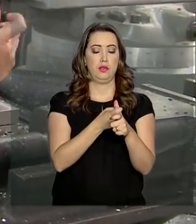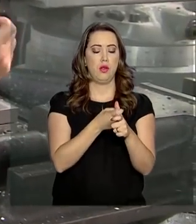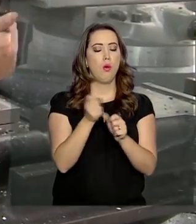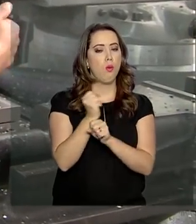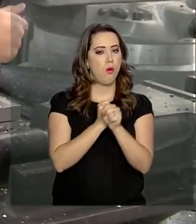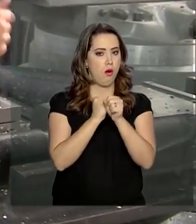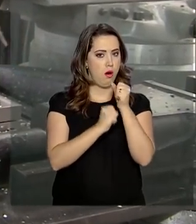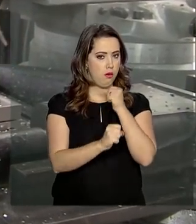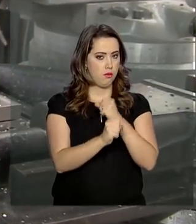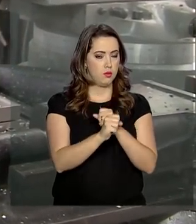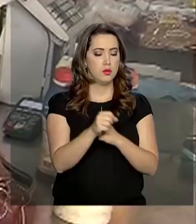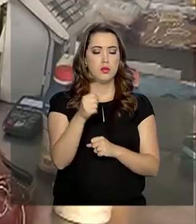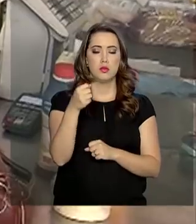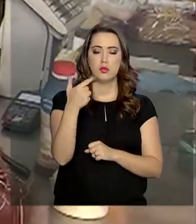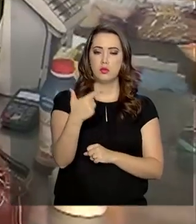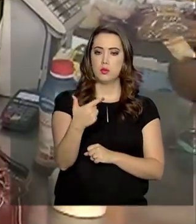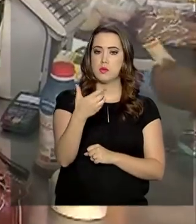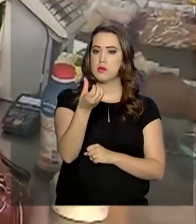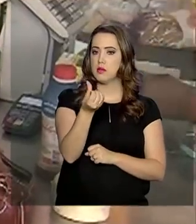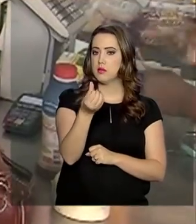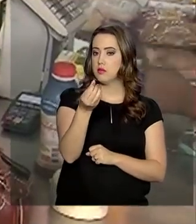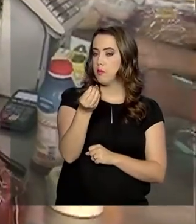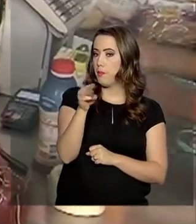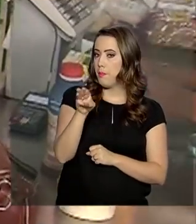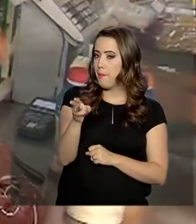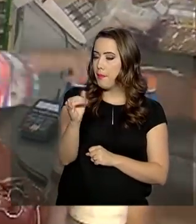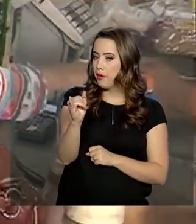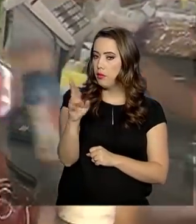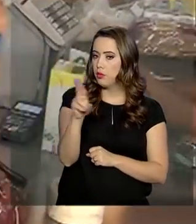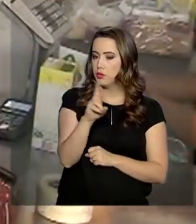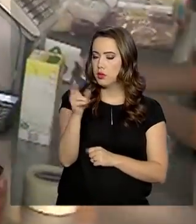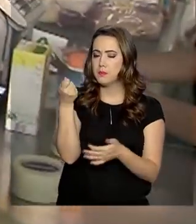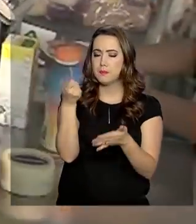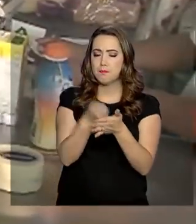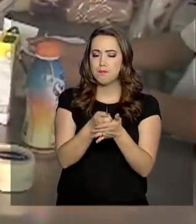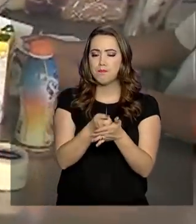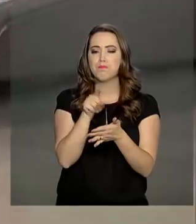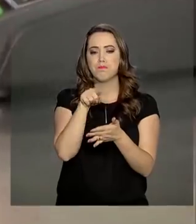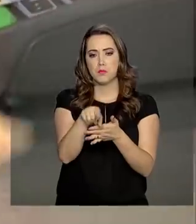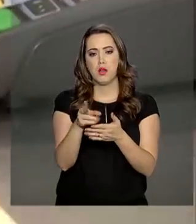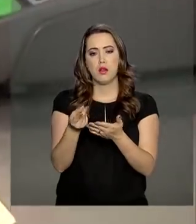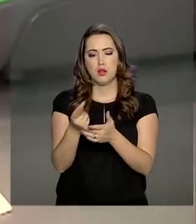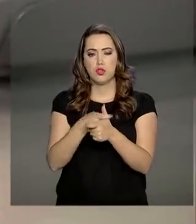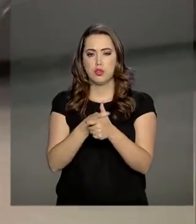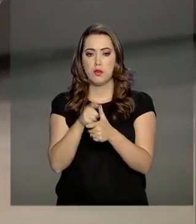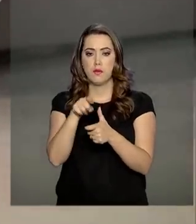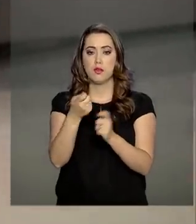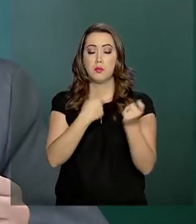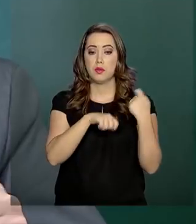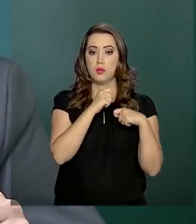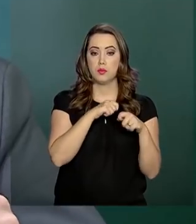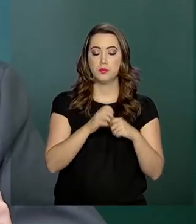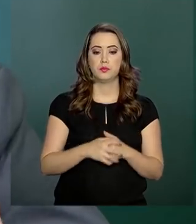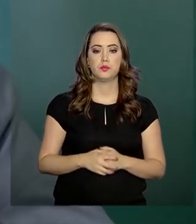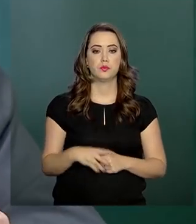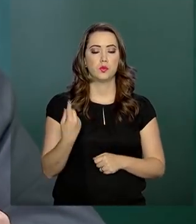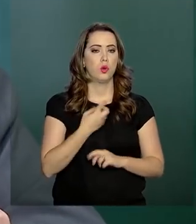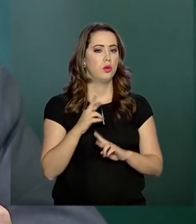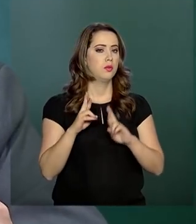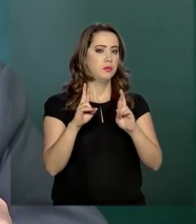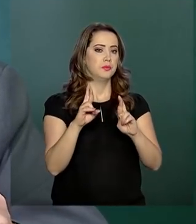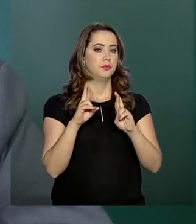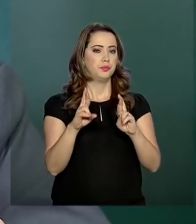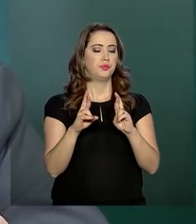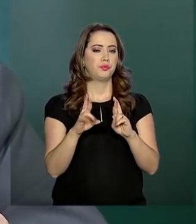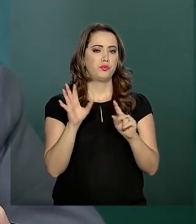de 260 bilhões de reais. Além de cobrir o rombo, a nova previdência vai ajudar a economizar. Nós estamos estimando